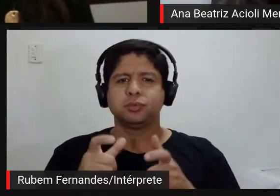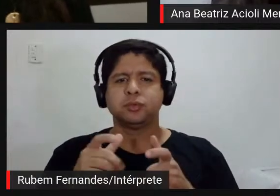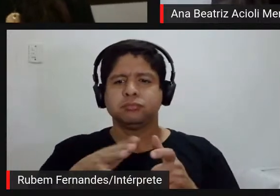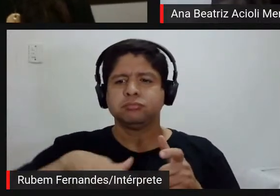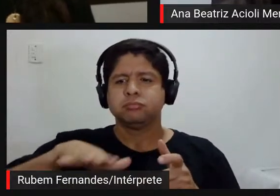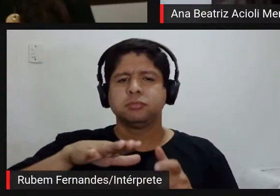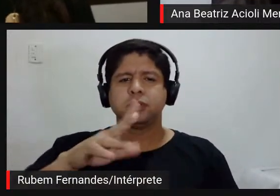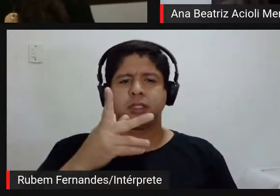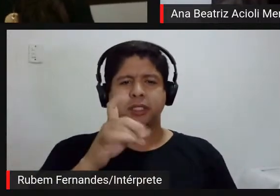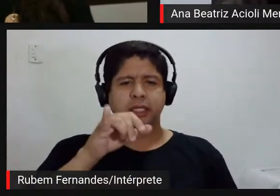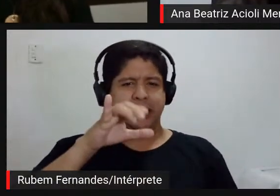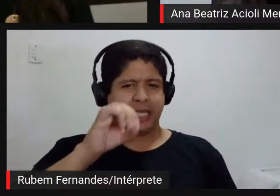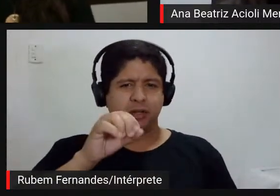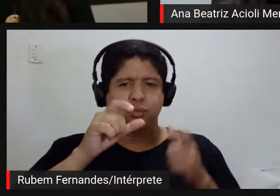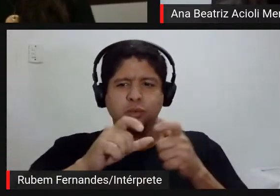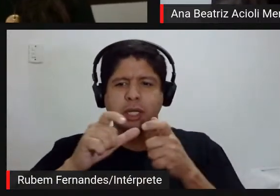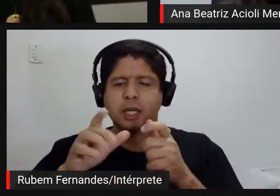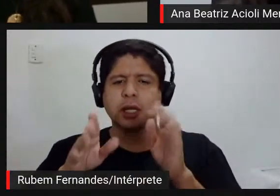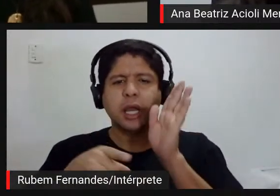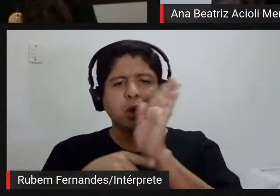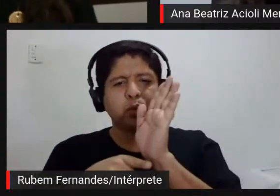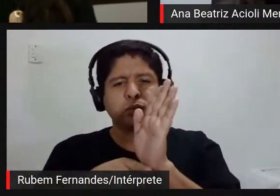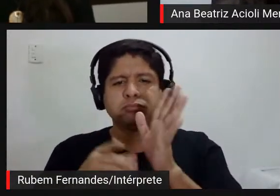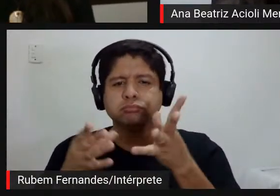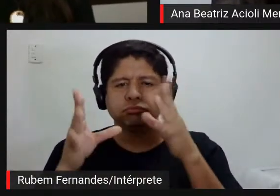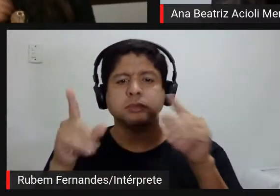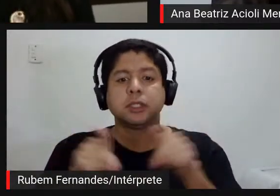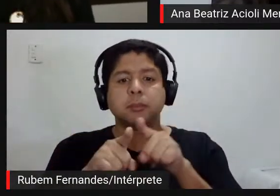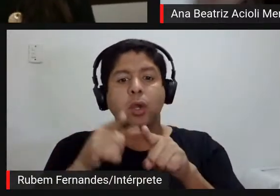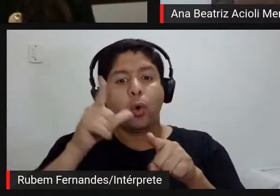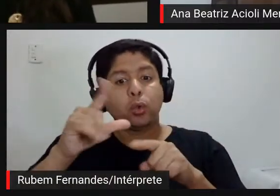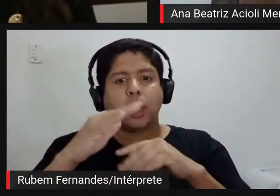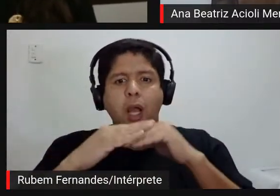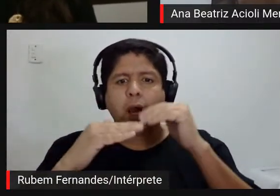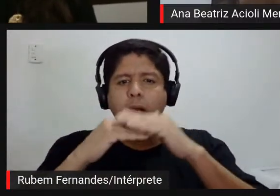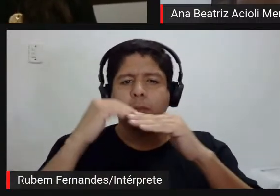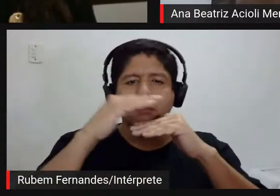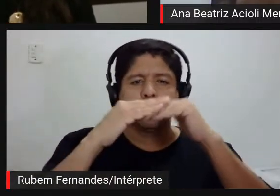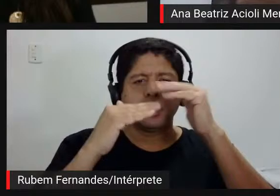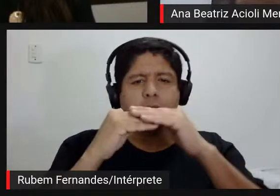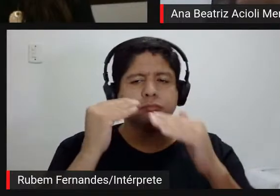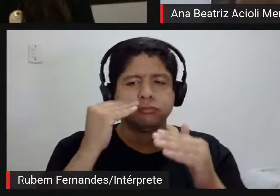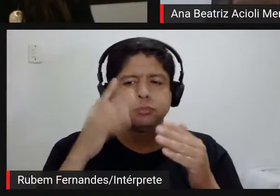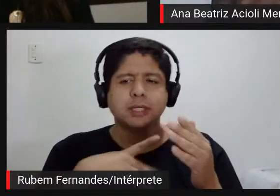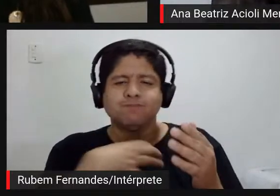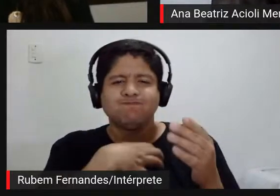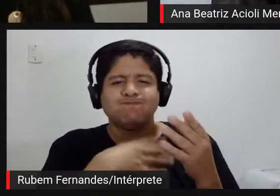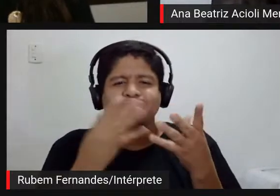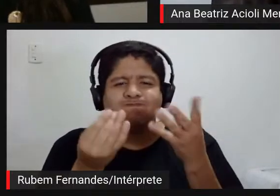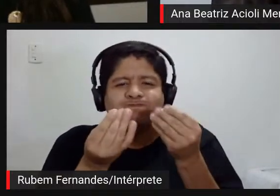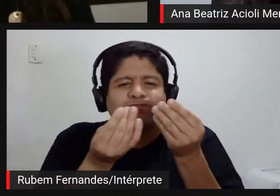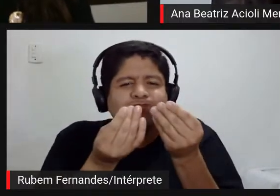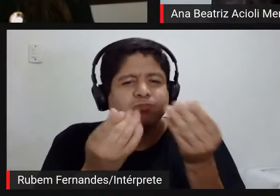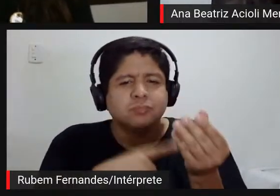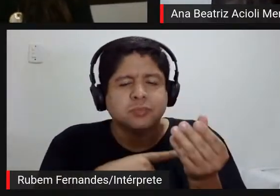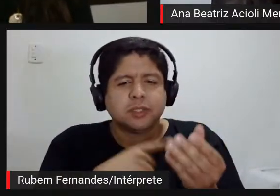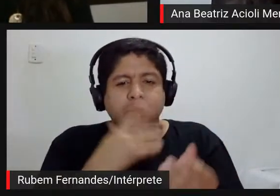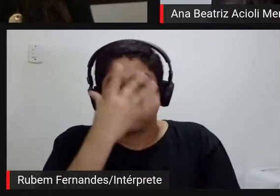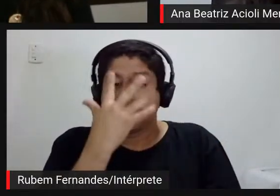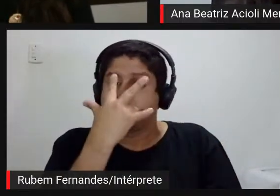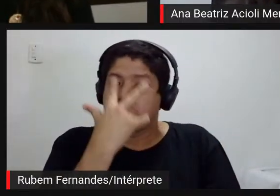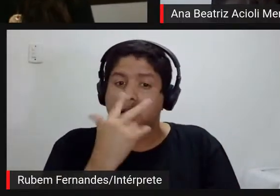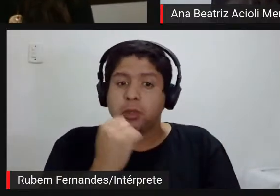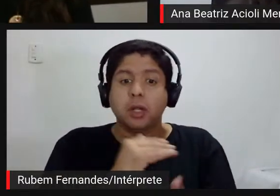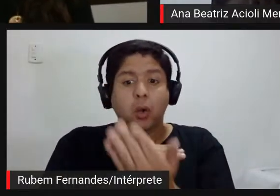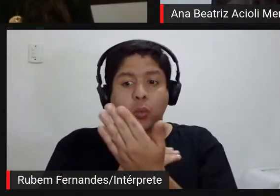né pode trazer uma outra camada né com essa questão sensorial que é super importante então acho que e